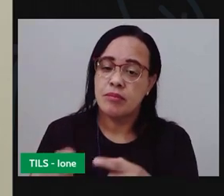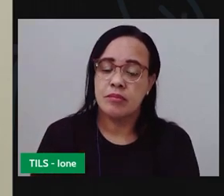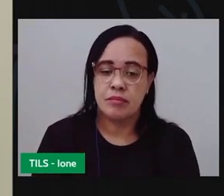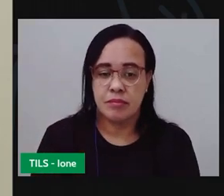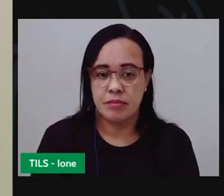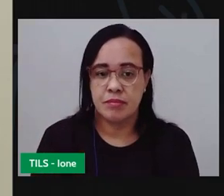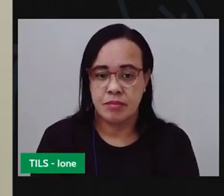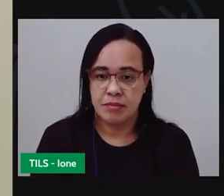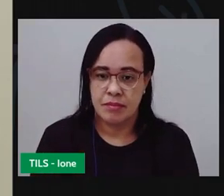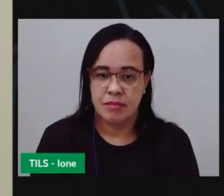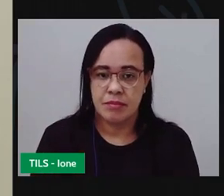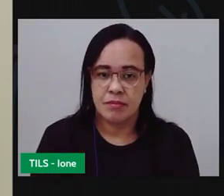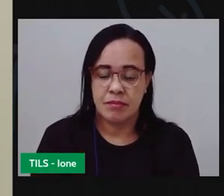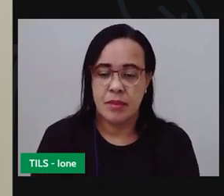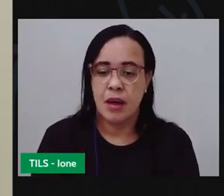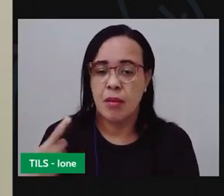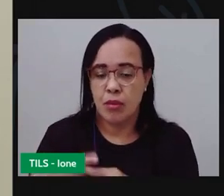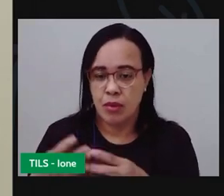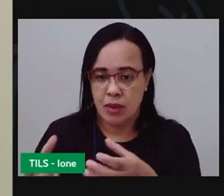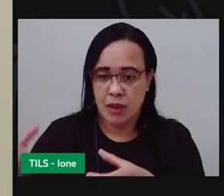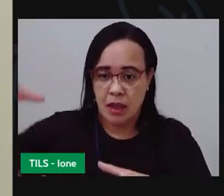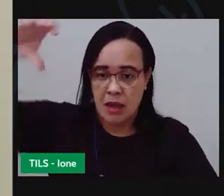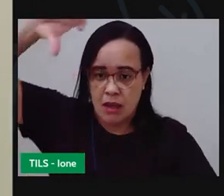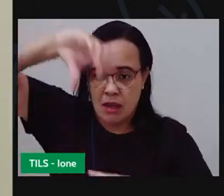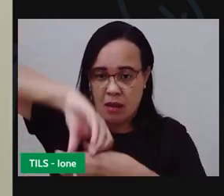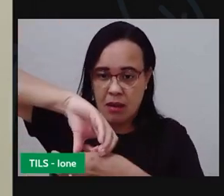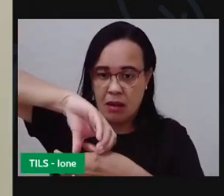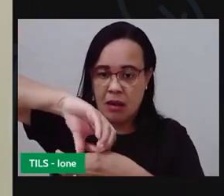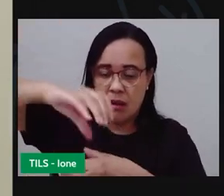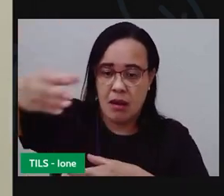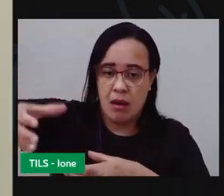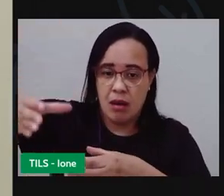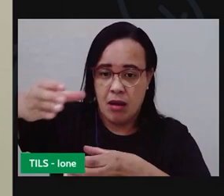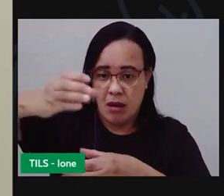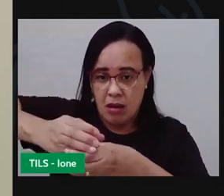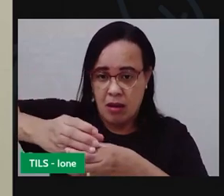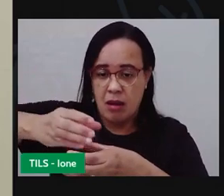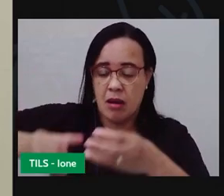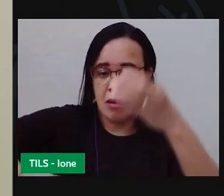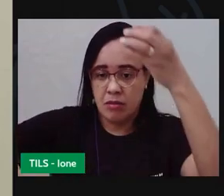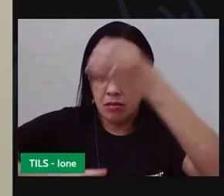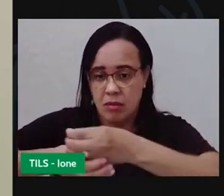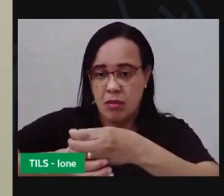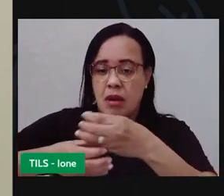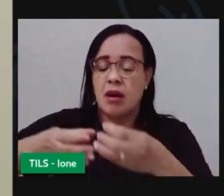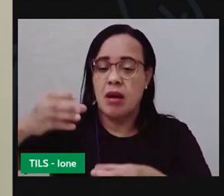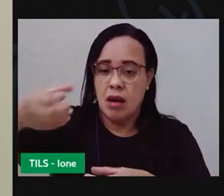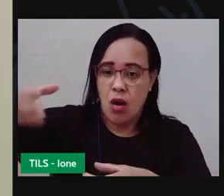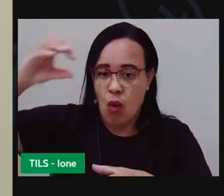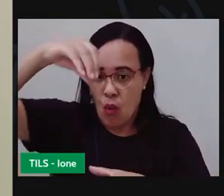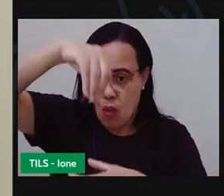elas consigam se encaixar, tá? E você também vai precisar de barbante.